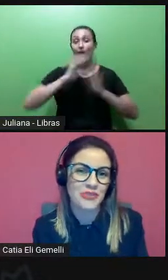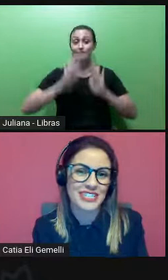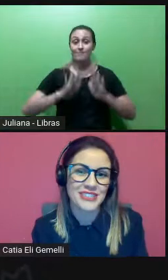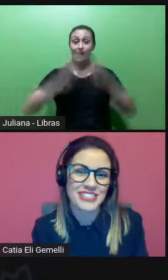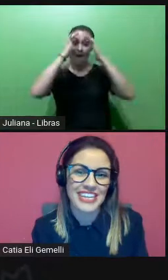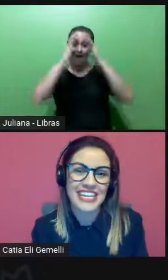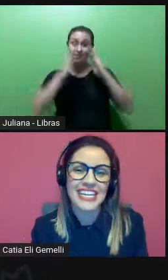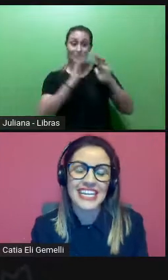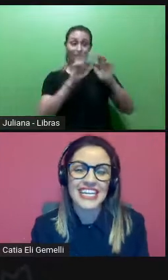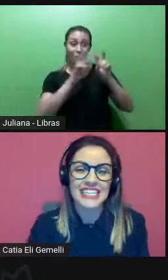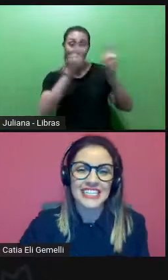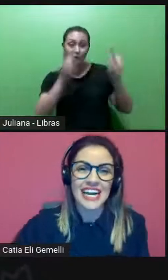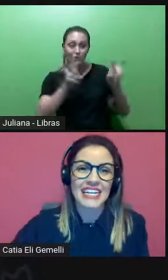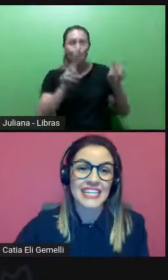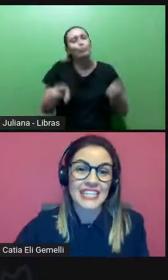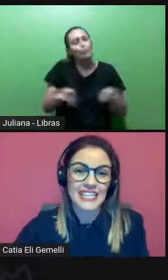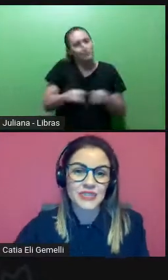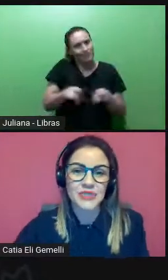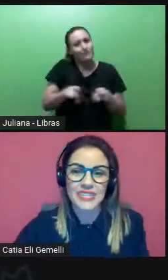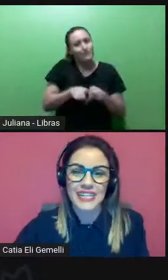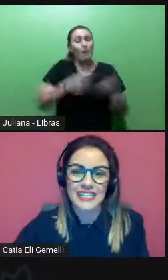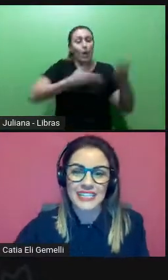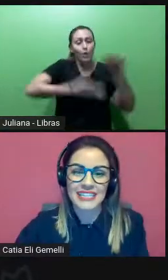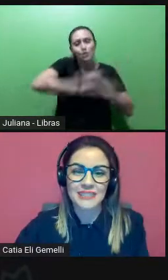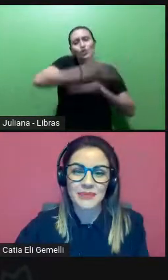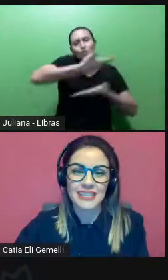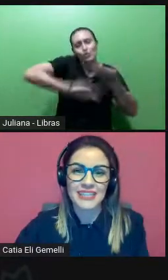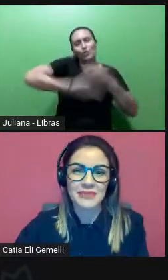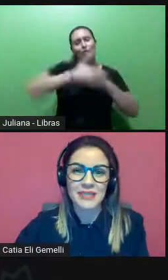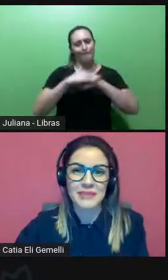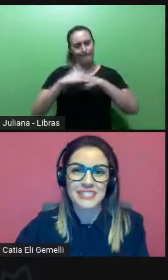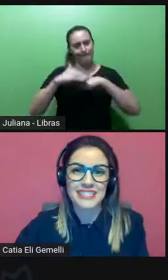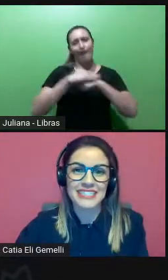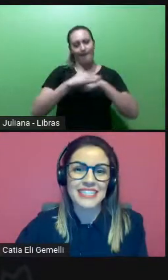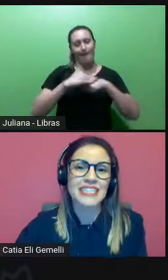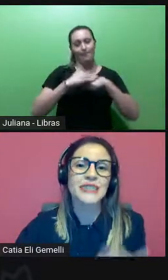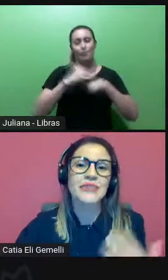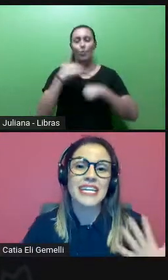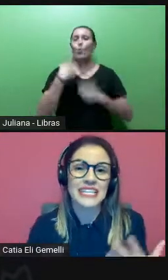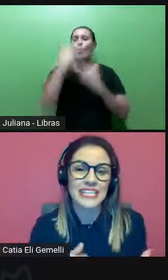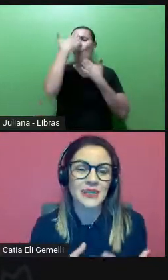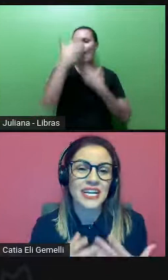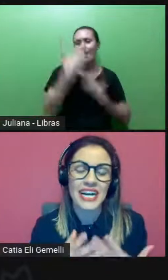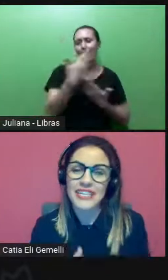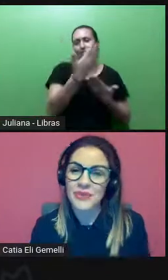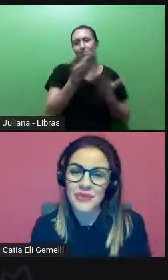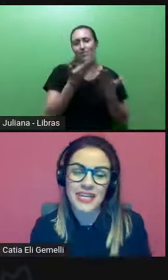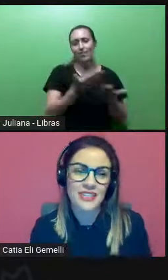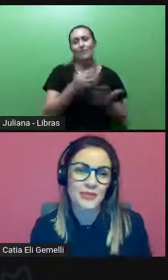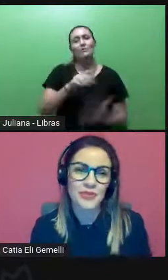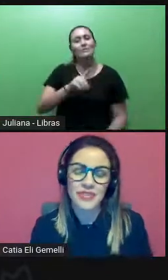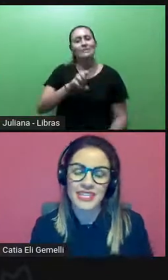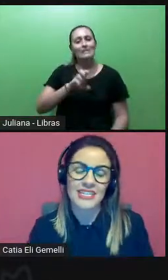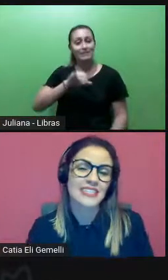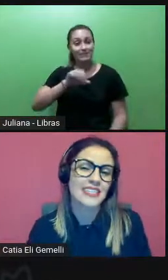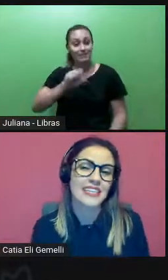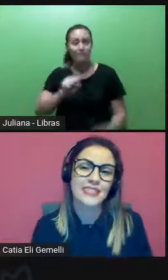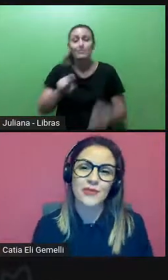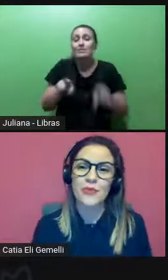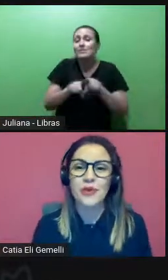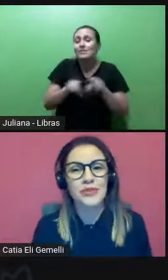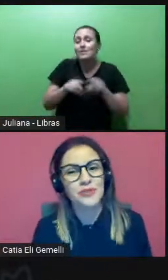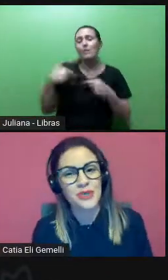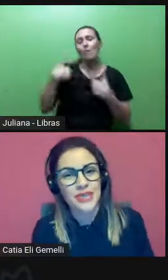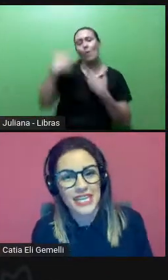uma troca de afetos, né? Agradeço a Deise pela apresentação e agradeço a cada um, a cada uma de vocês